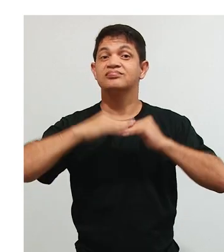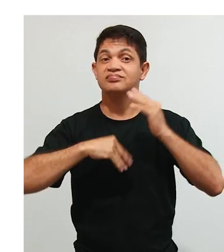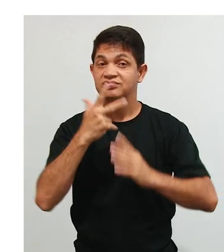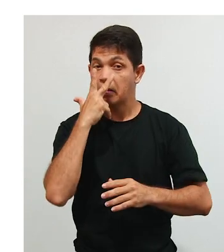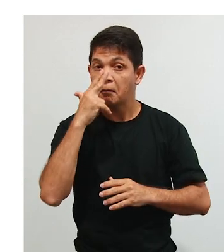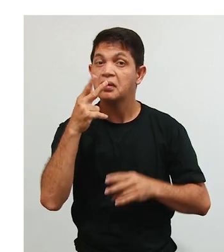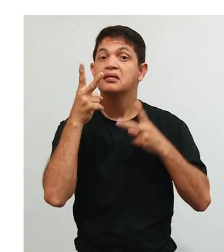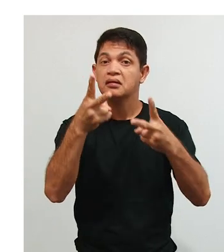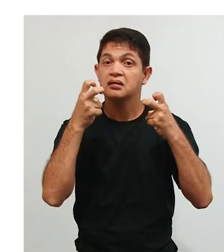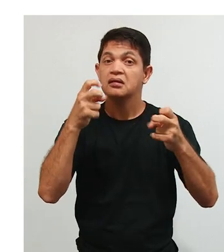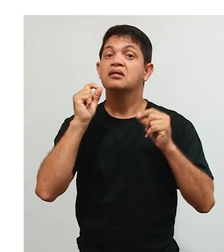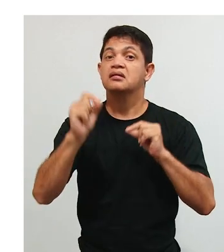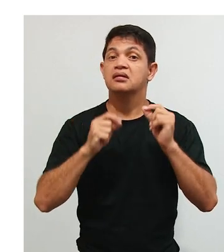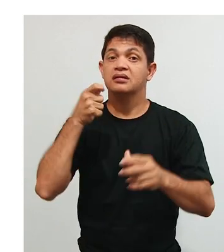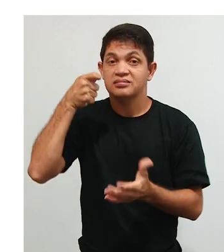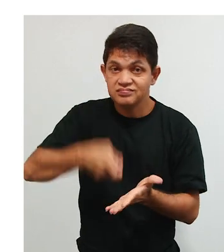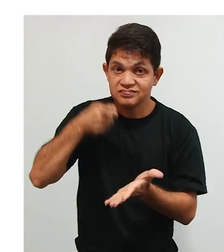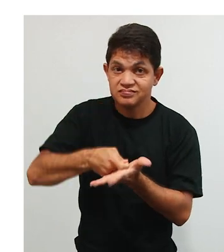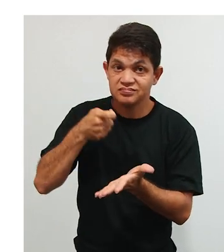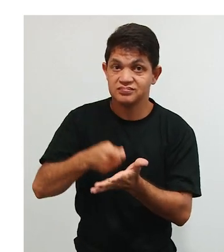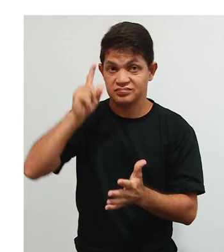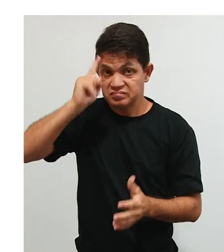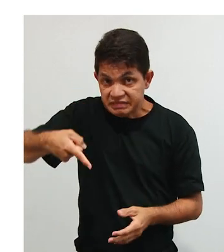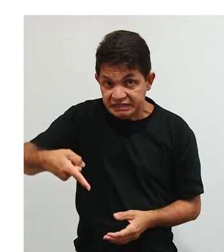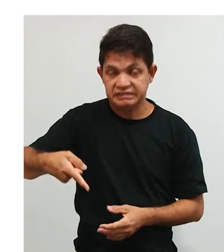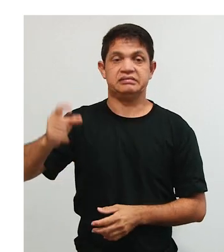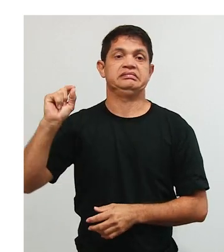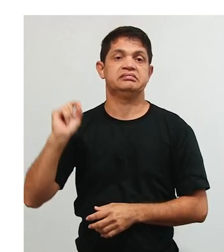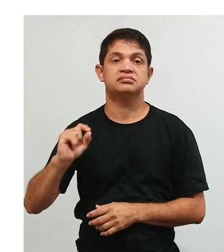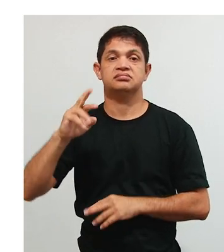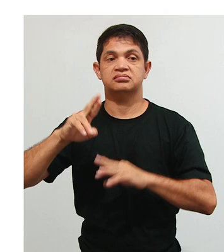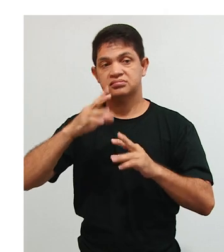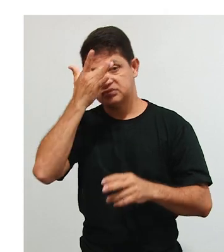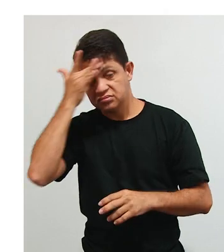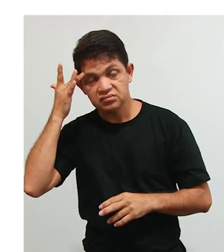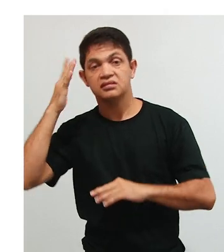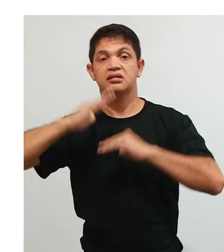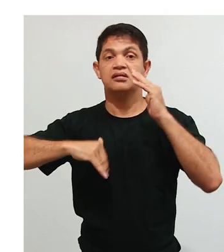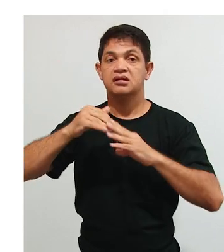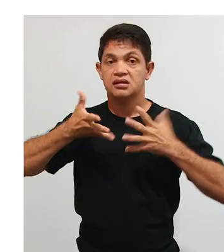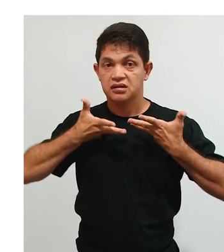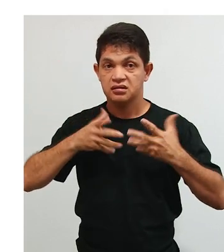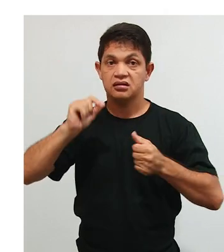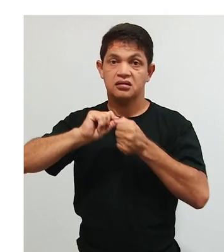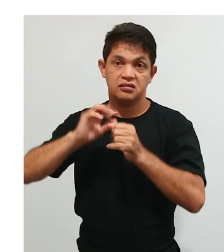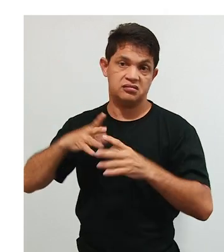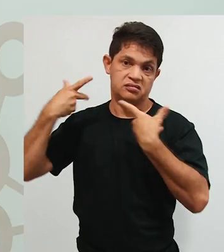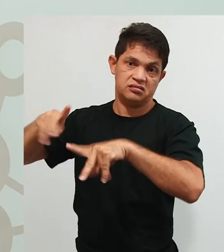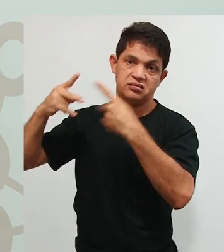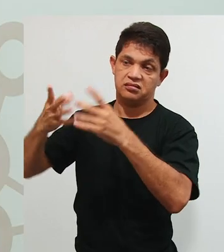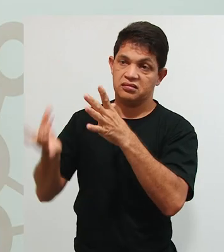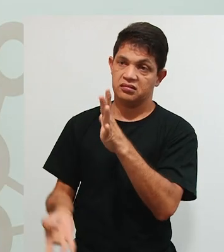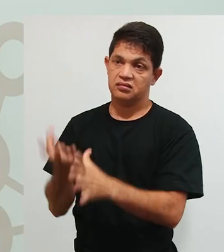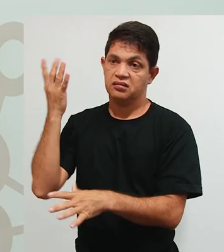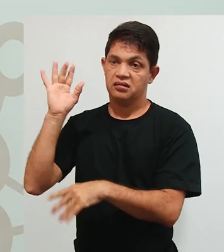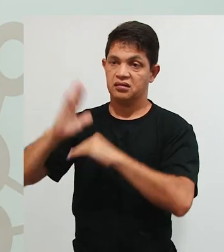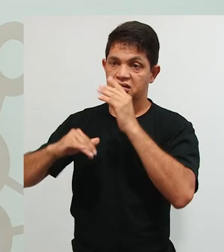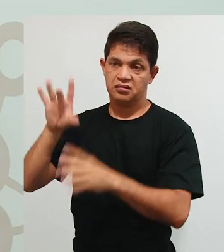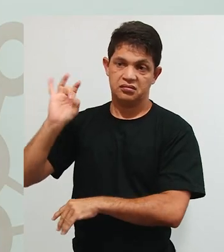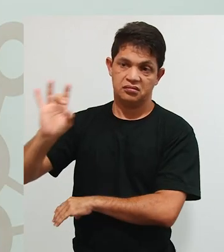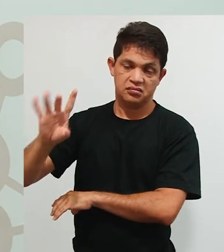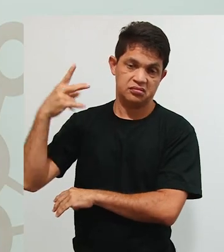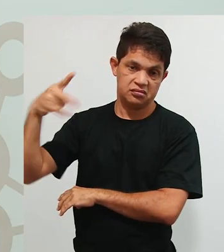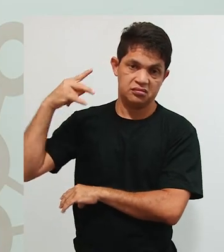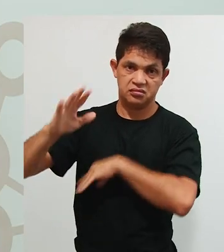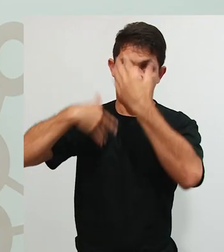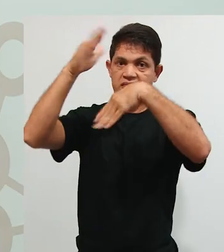tarefa da educação é apenas conduzir aquilo que a pessoa já é, que ela tenha condição de se